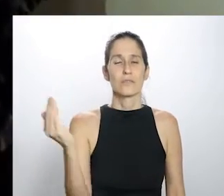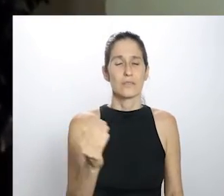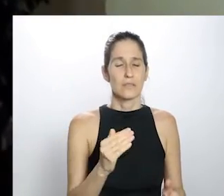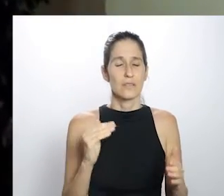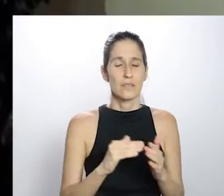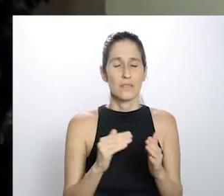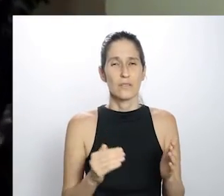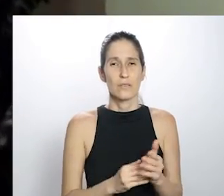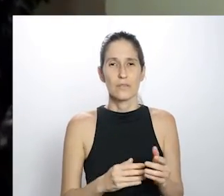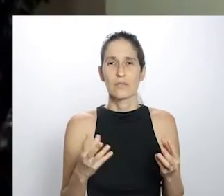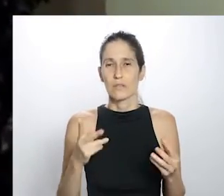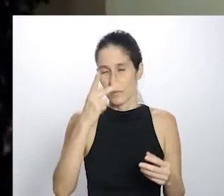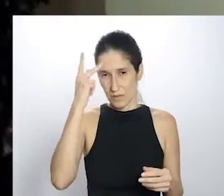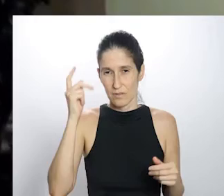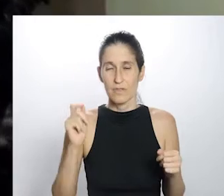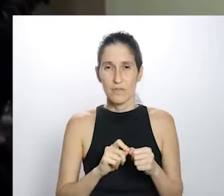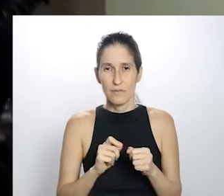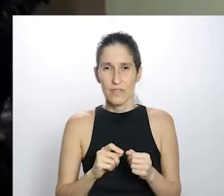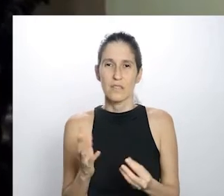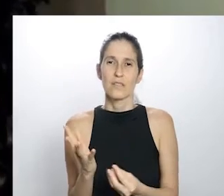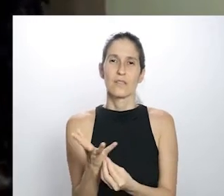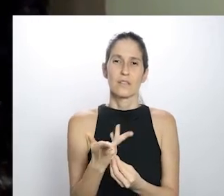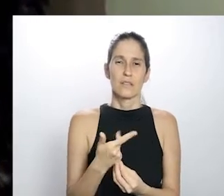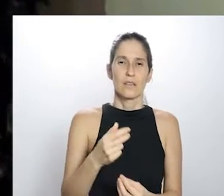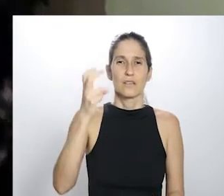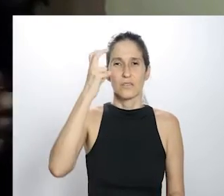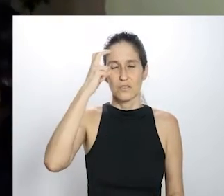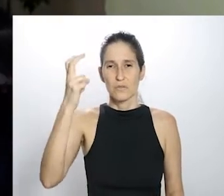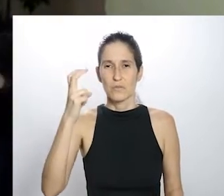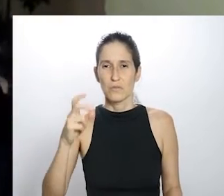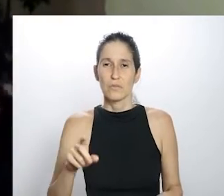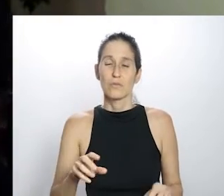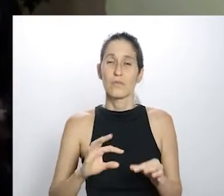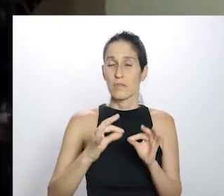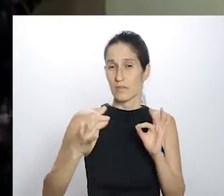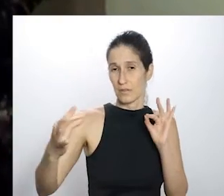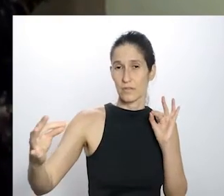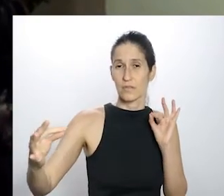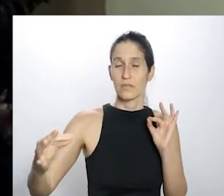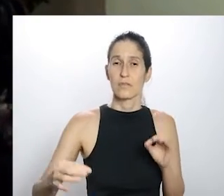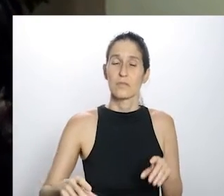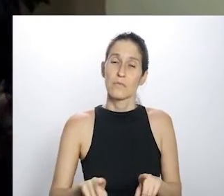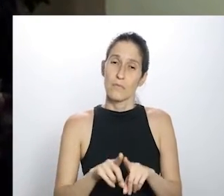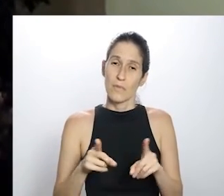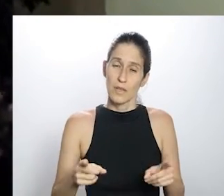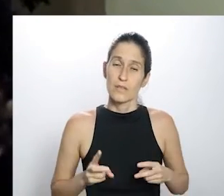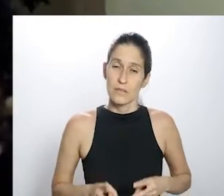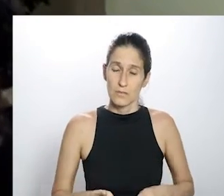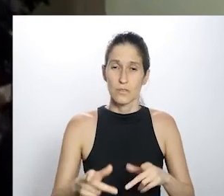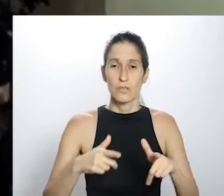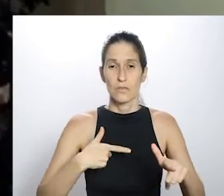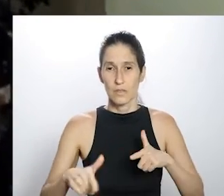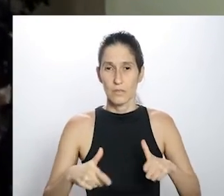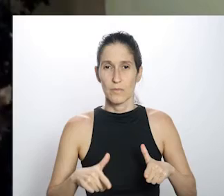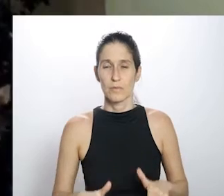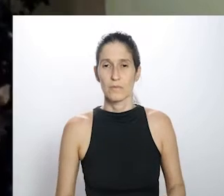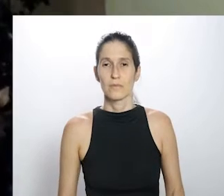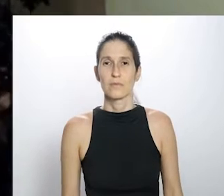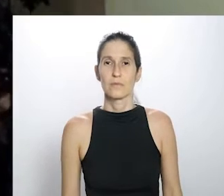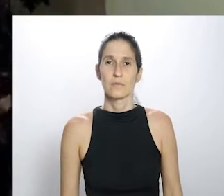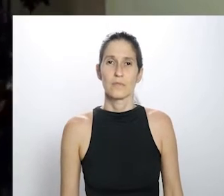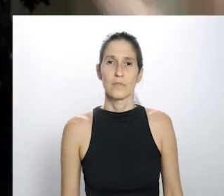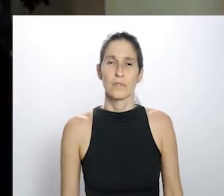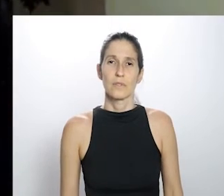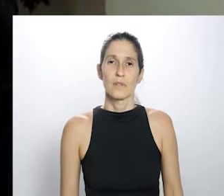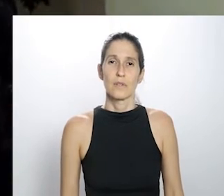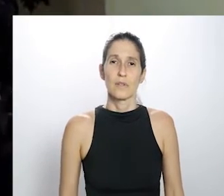brilhante, produzindo, criando arte, criando música, fazendo cultura, mesmo à distância, mas